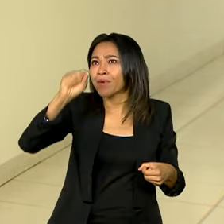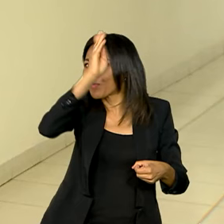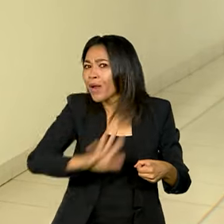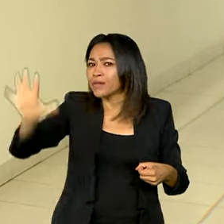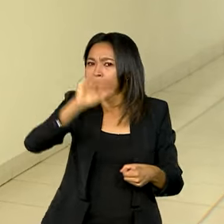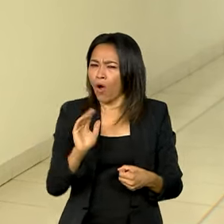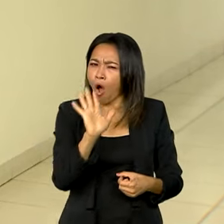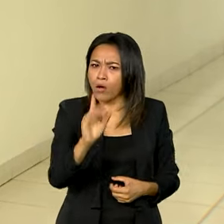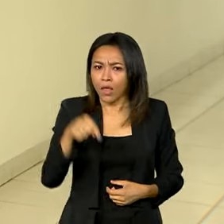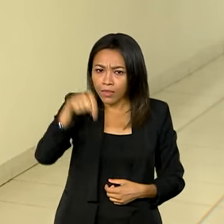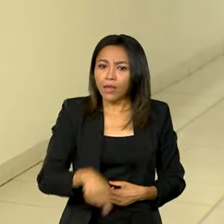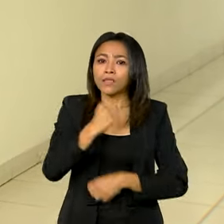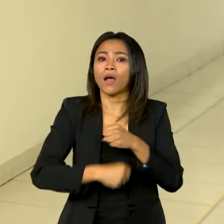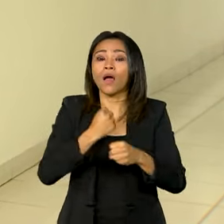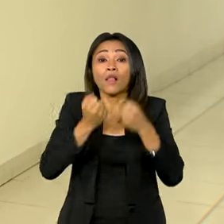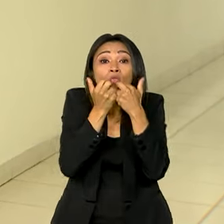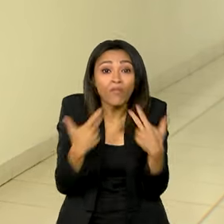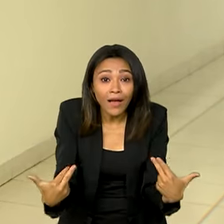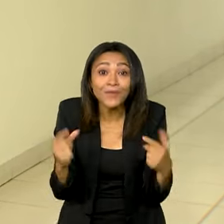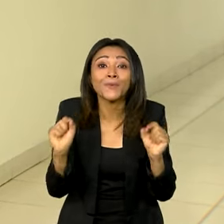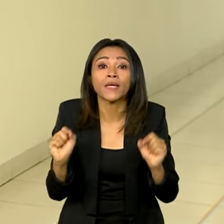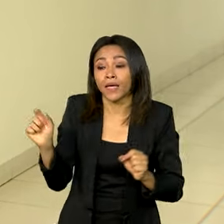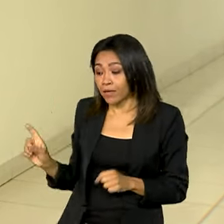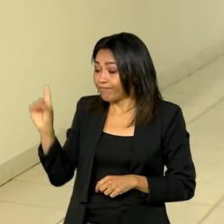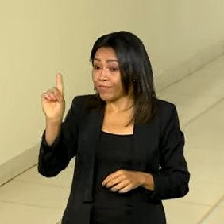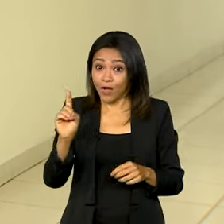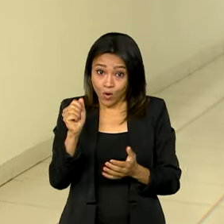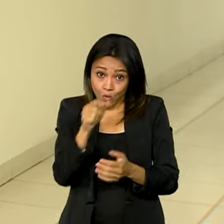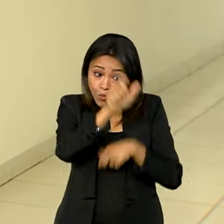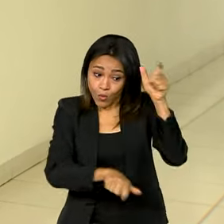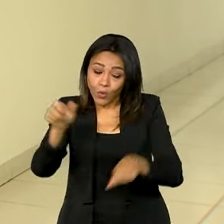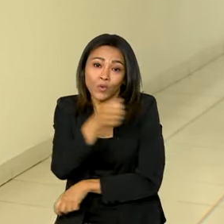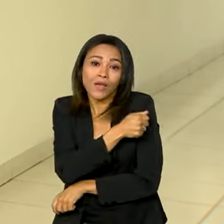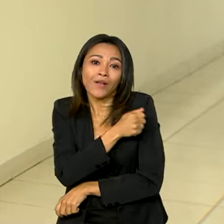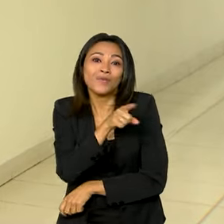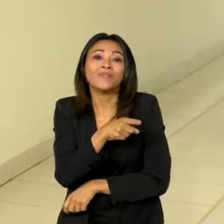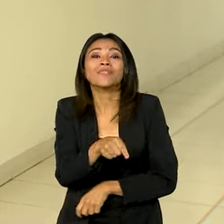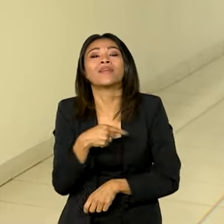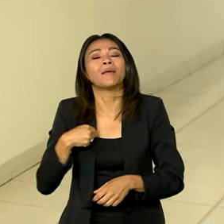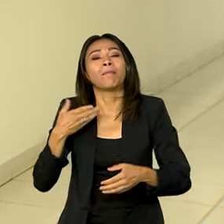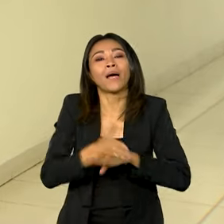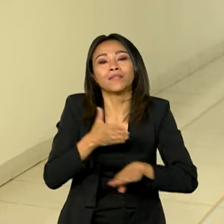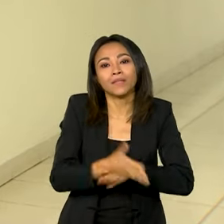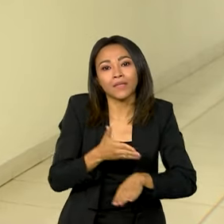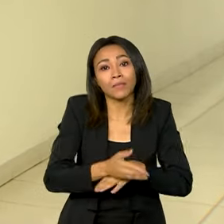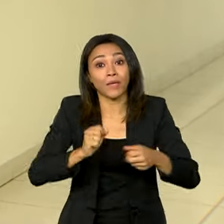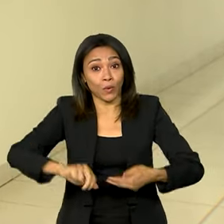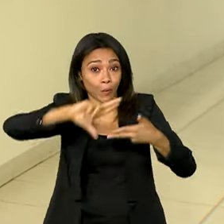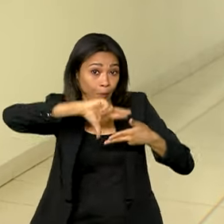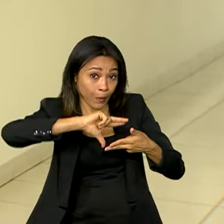este ano foi para os estudantes que participam do programa Pé de Meia do Ministério da Educação.